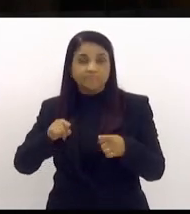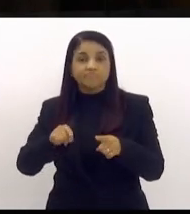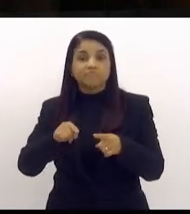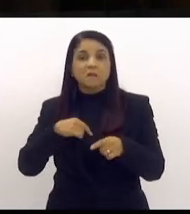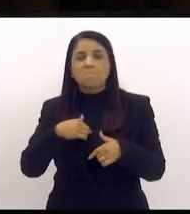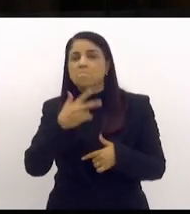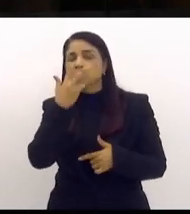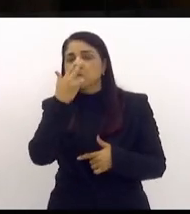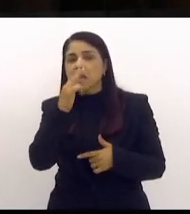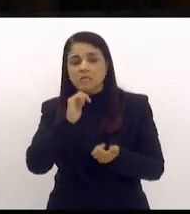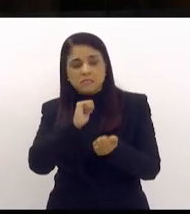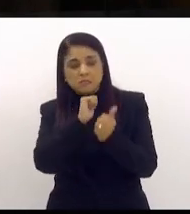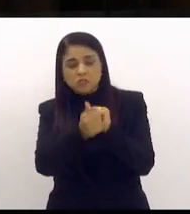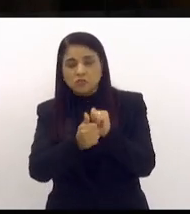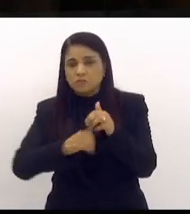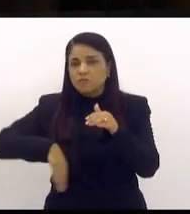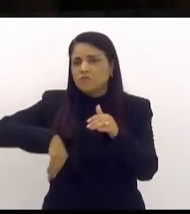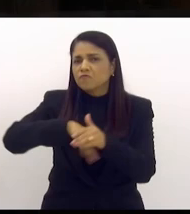escalando um time,